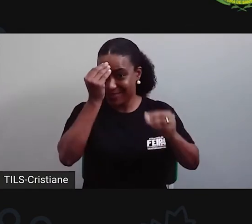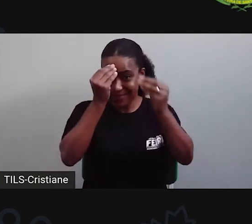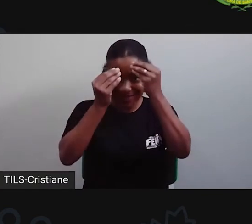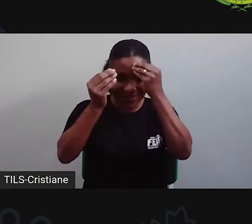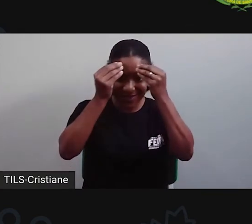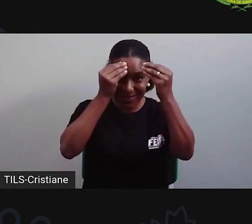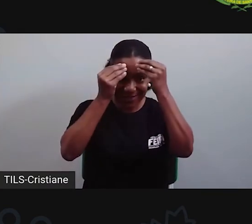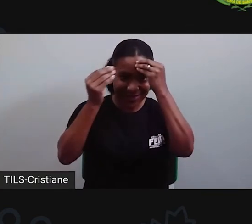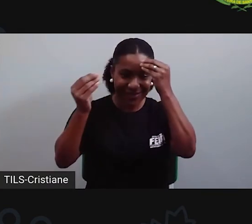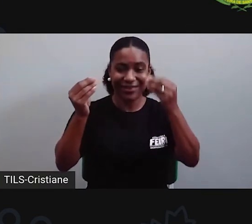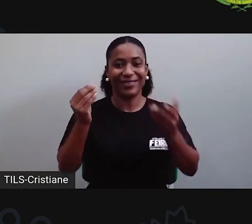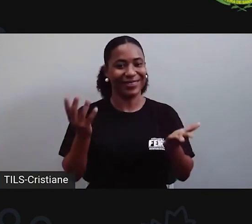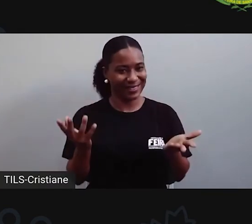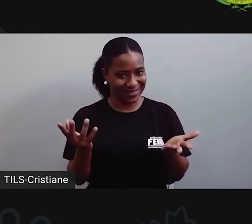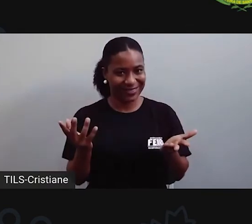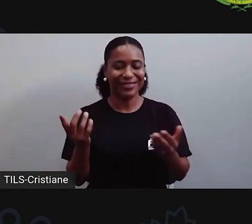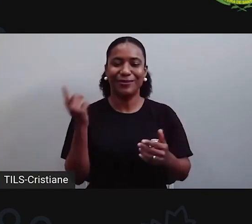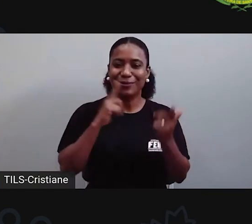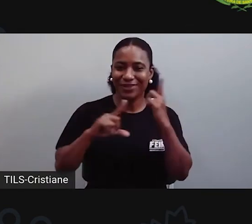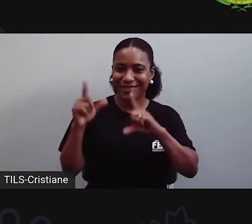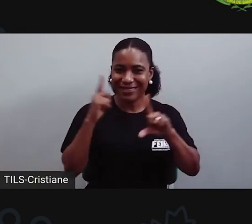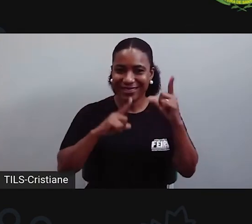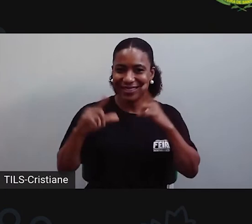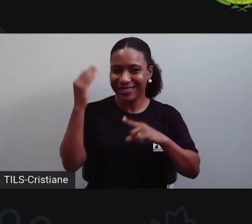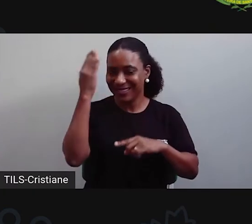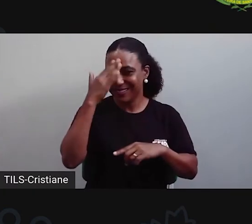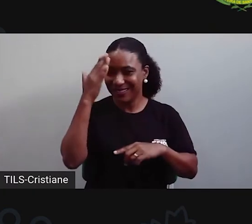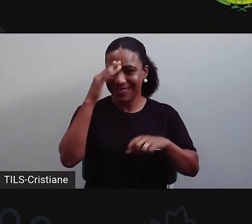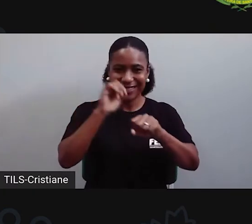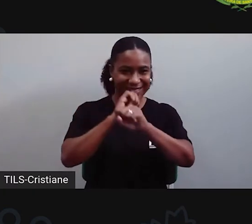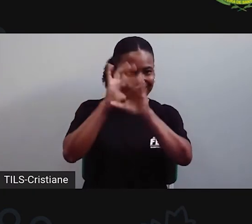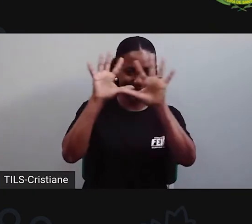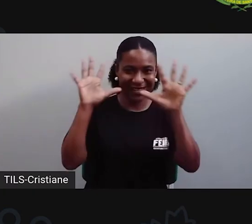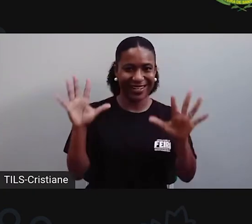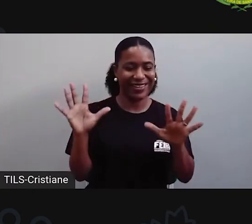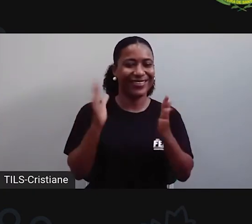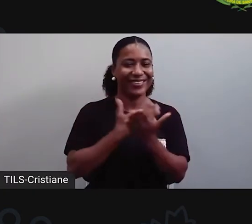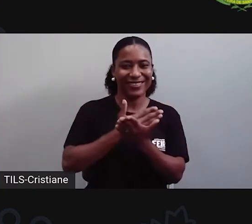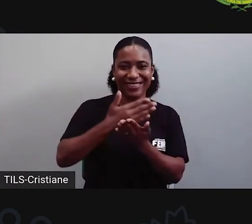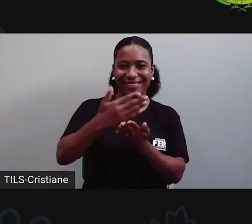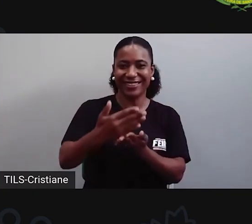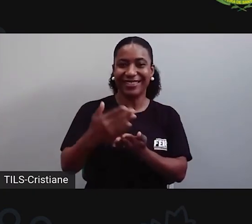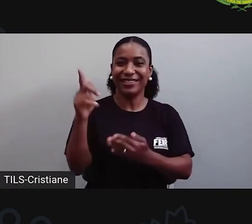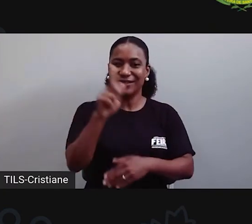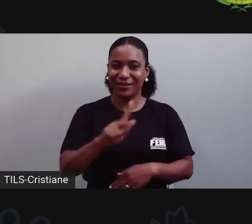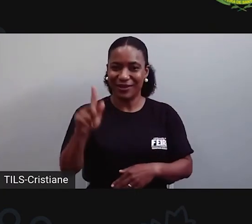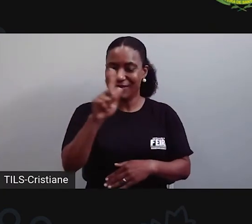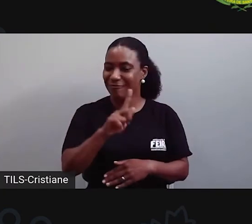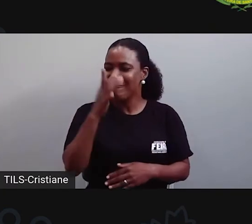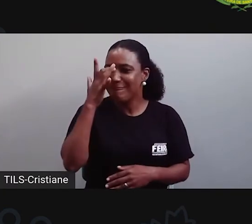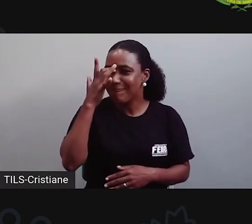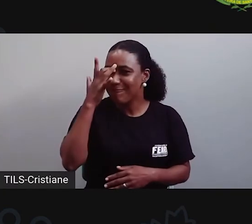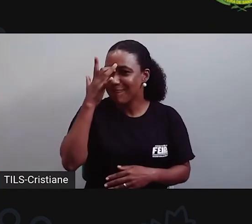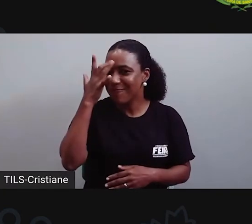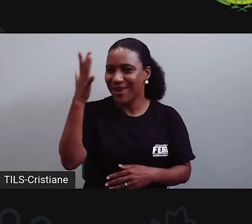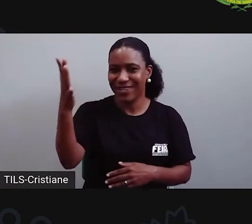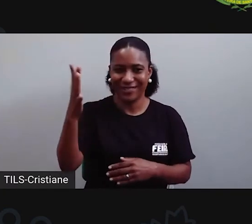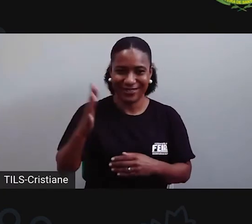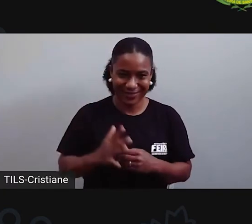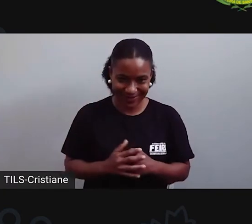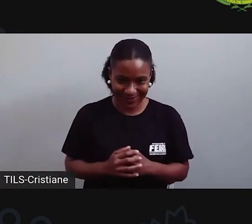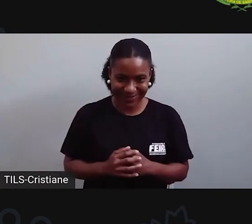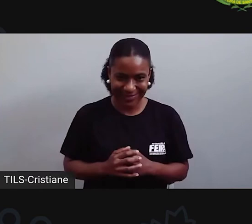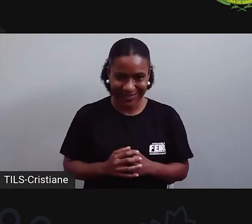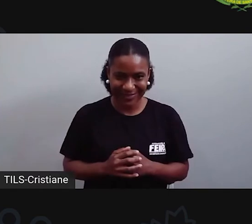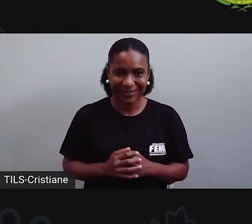muito os assuntos de Geografia a partir de hoje, porque não tem nenhum direito como a gente entender, então vocês